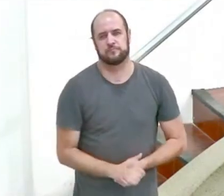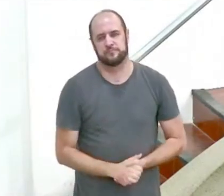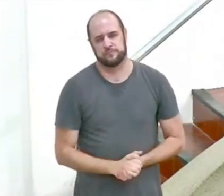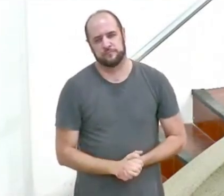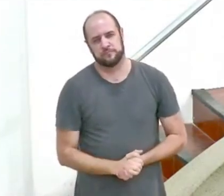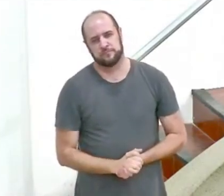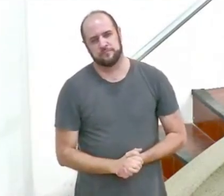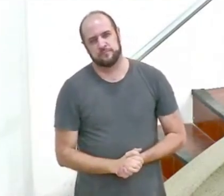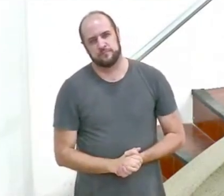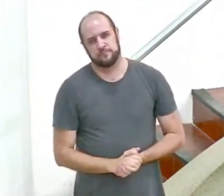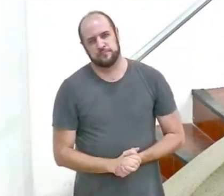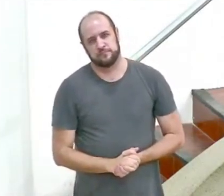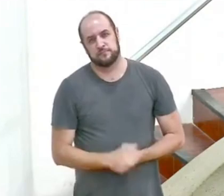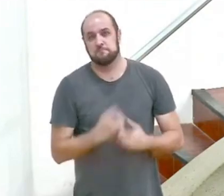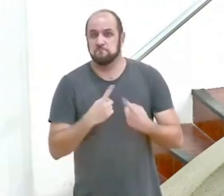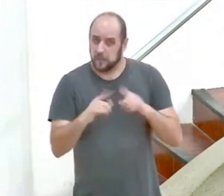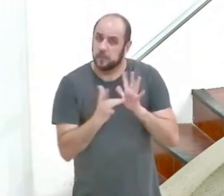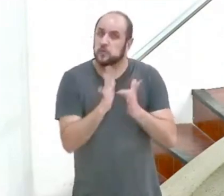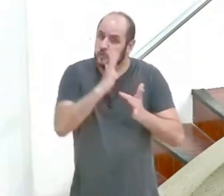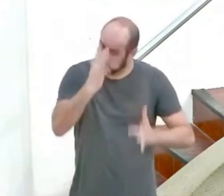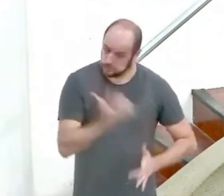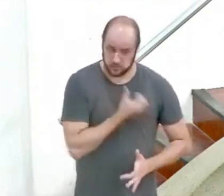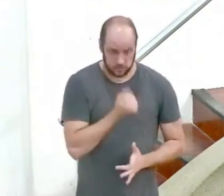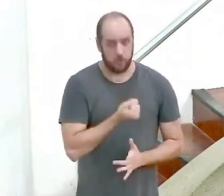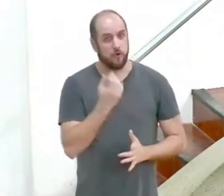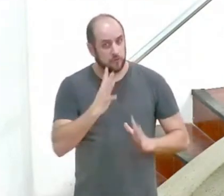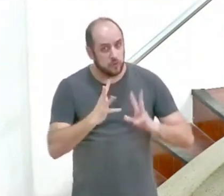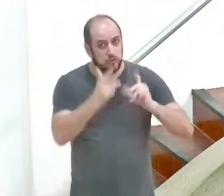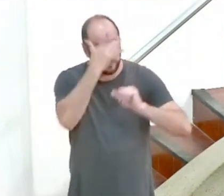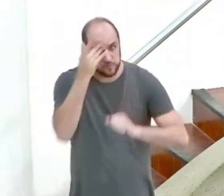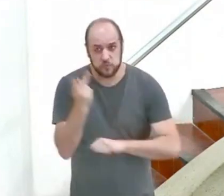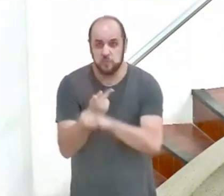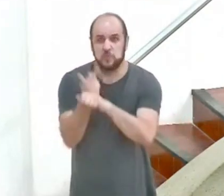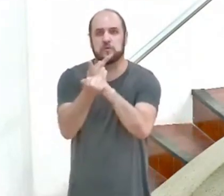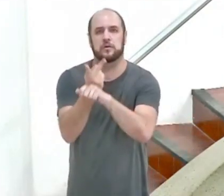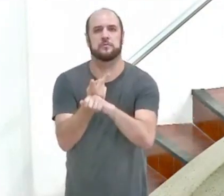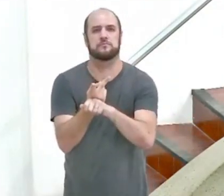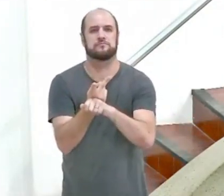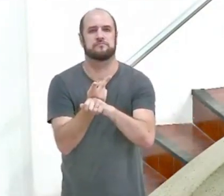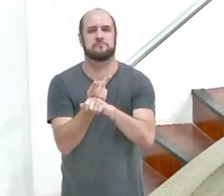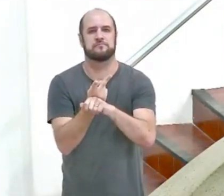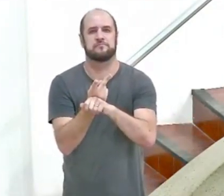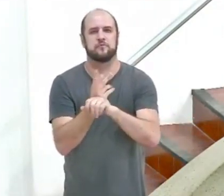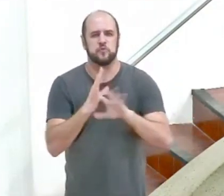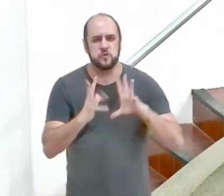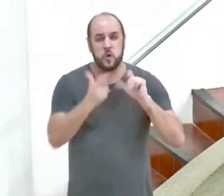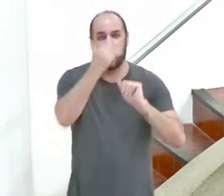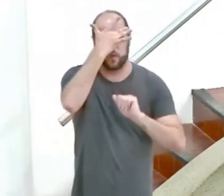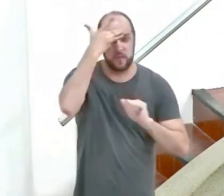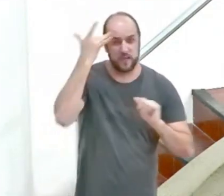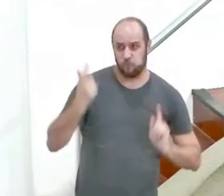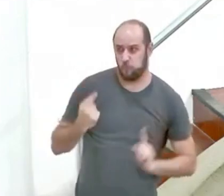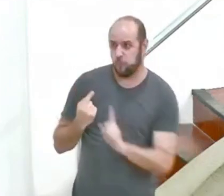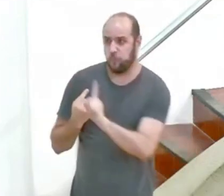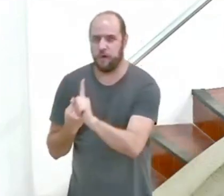mas Jesus é salvador de todo aquele que a ele busca dele busca refúgio e assim nós poderíamos citar o